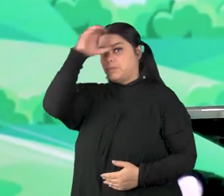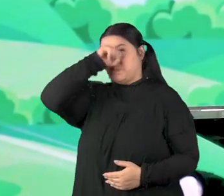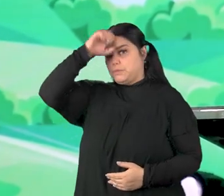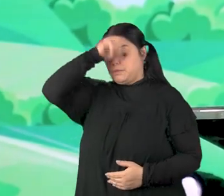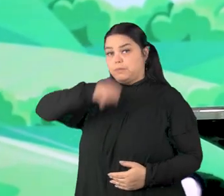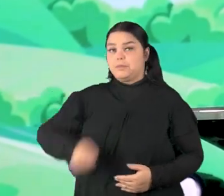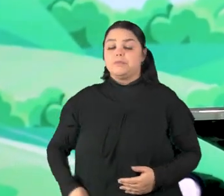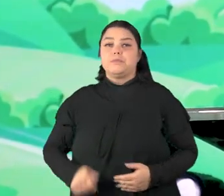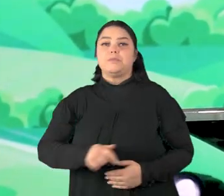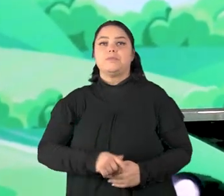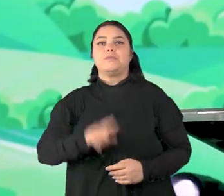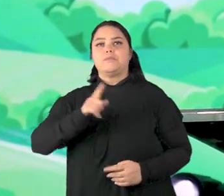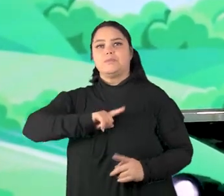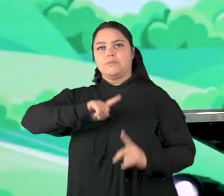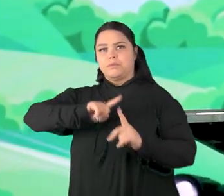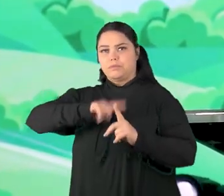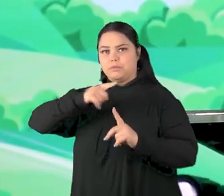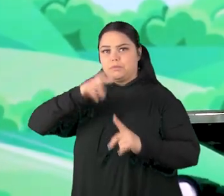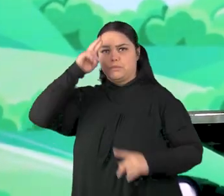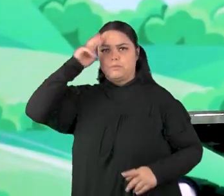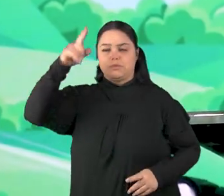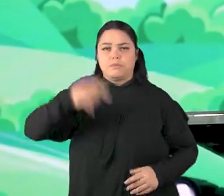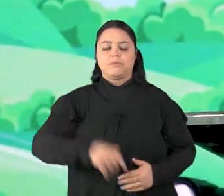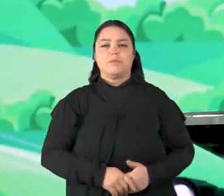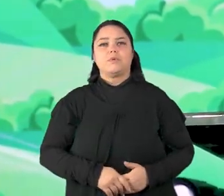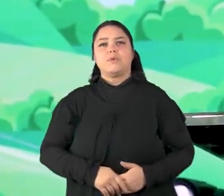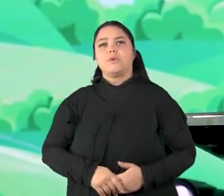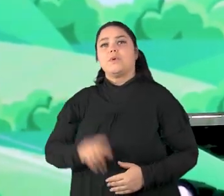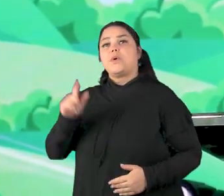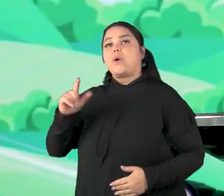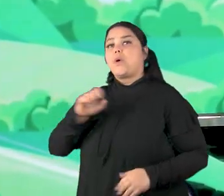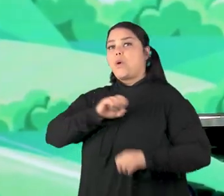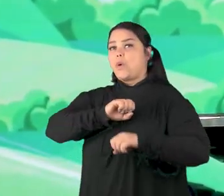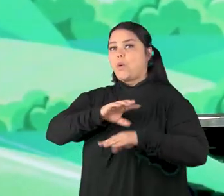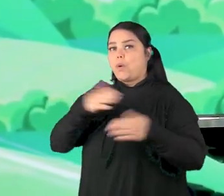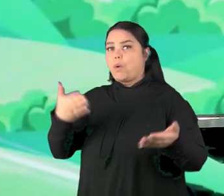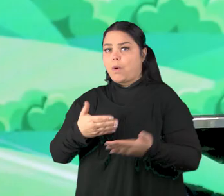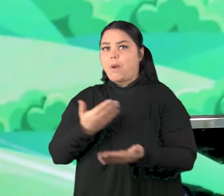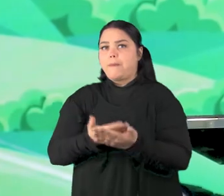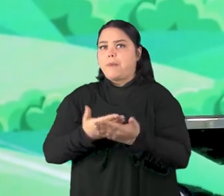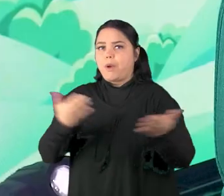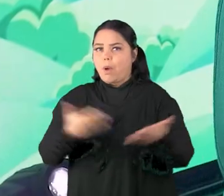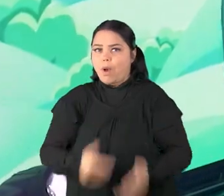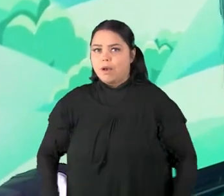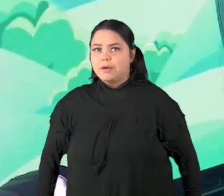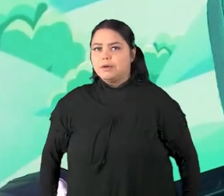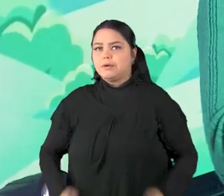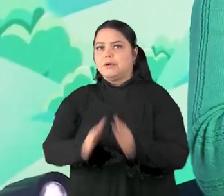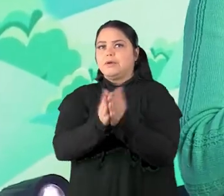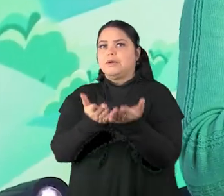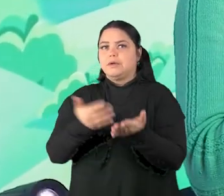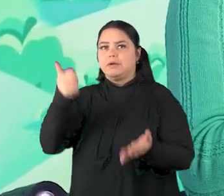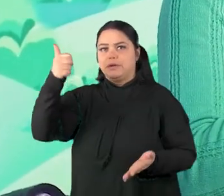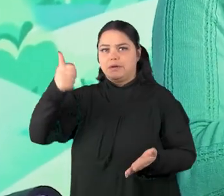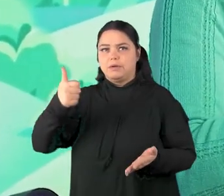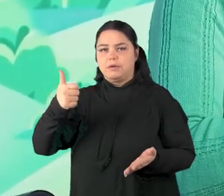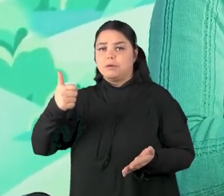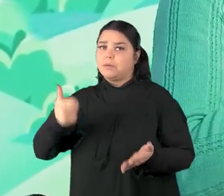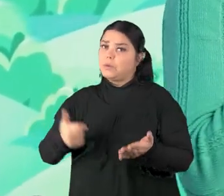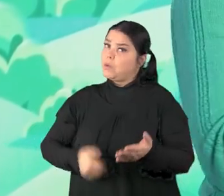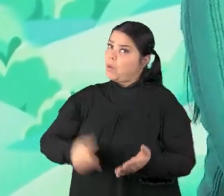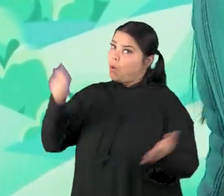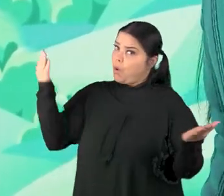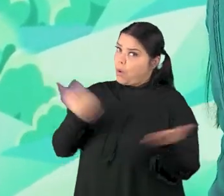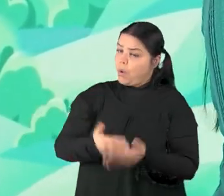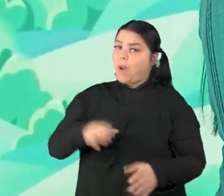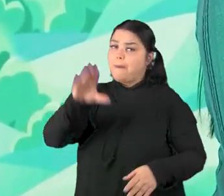um pouquinho mais do Senhor nessa aulinha de hoje. Vamos lá? Você está com a sua Bíblia? A primeira coisa para a aula de hoje.